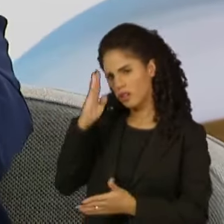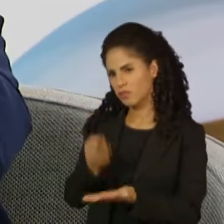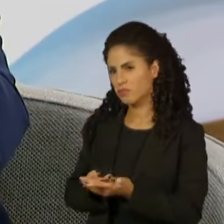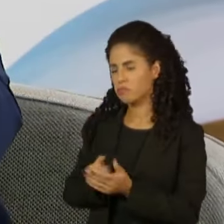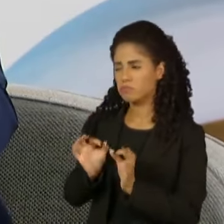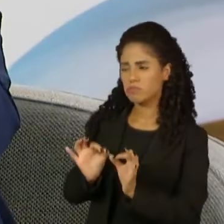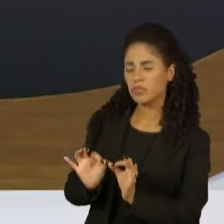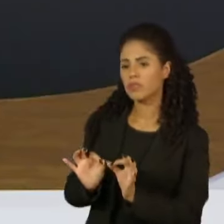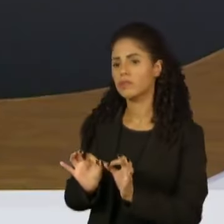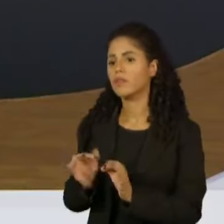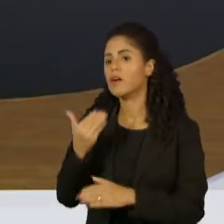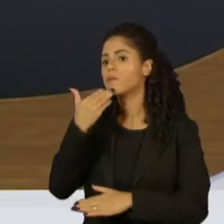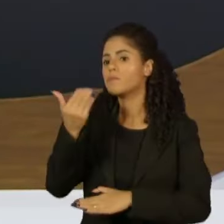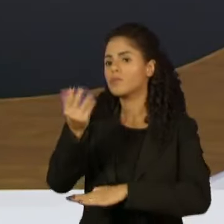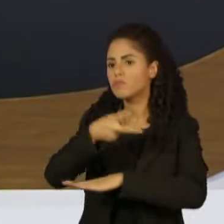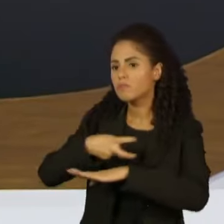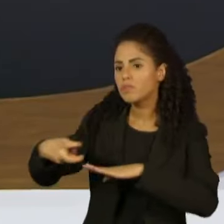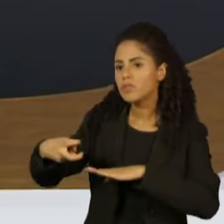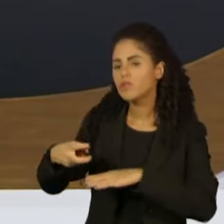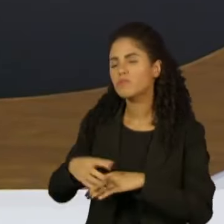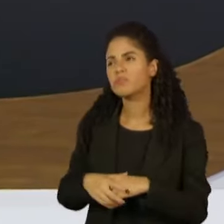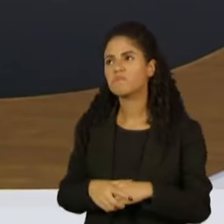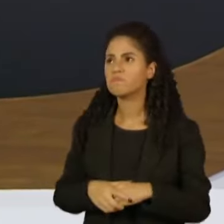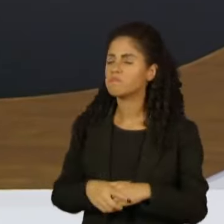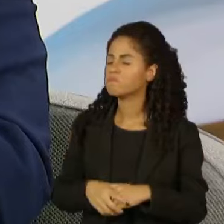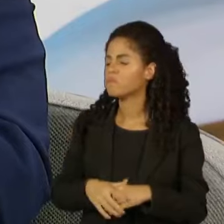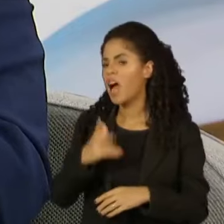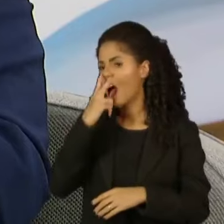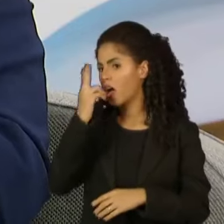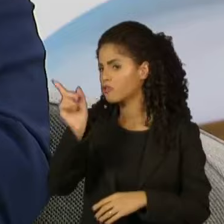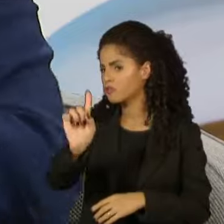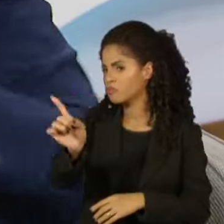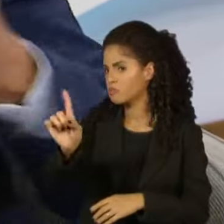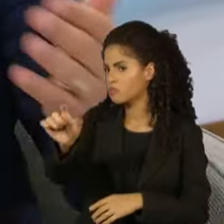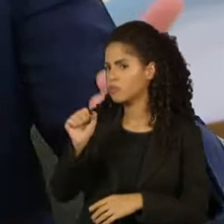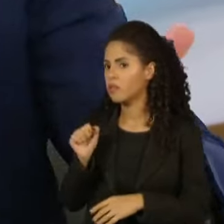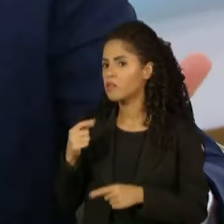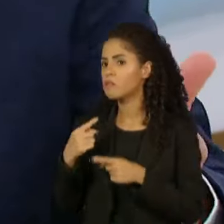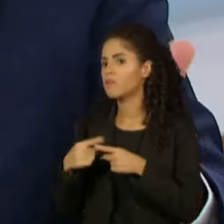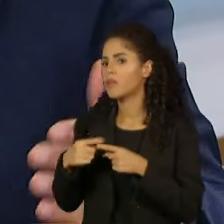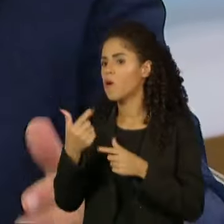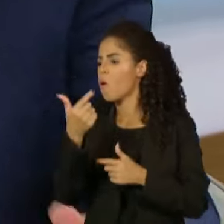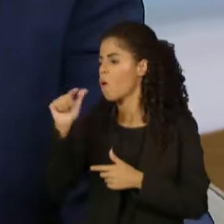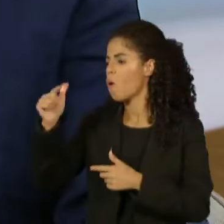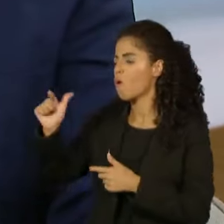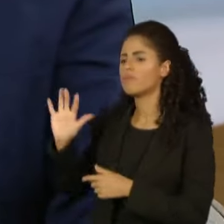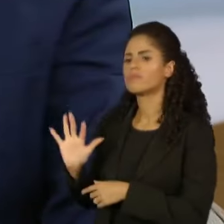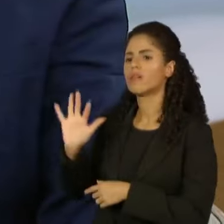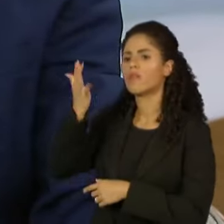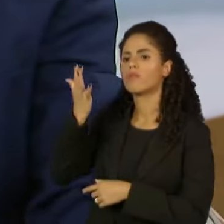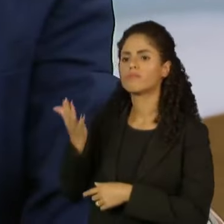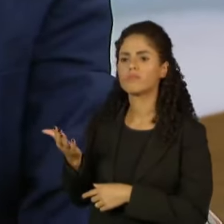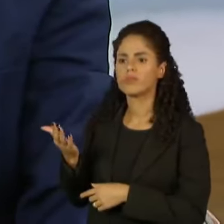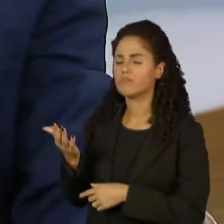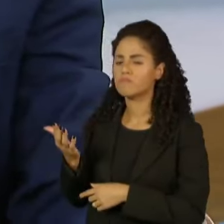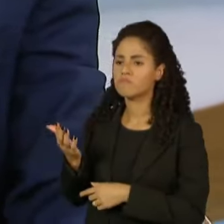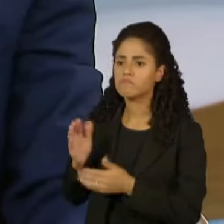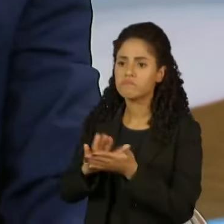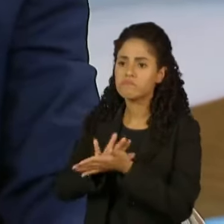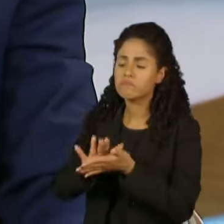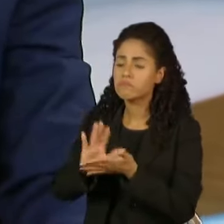pedido de impeachment vai progredir, de tão desqualificado que ele é, como outros que já aconteceram também não progrediram.